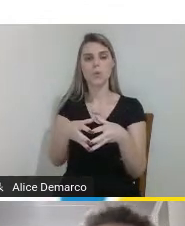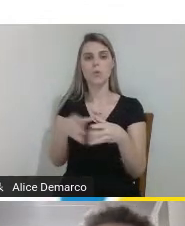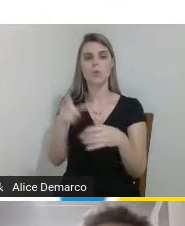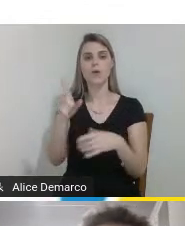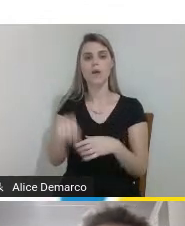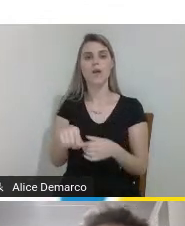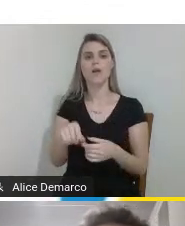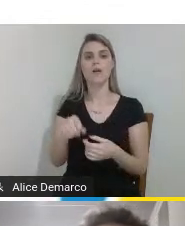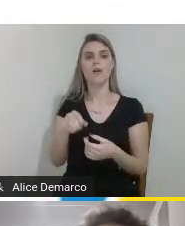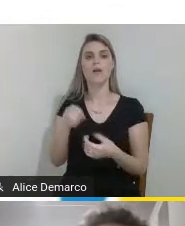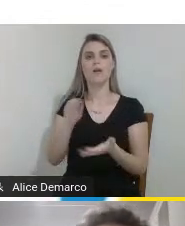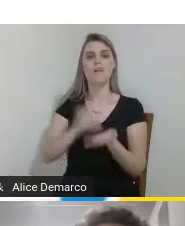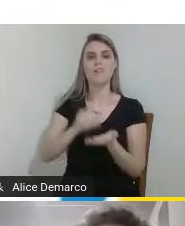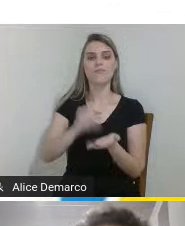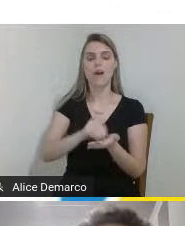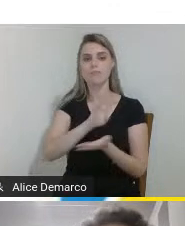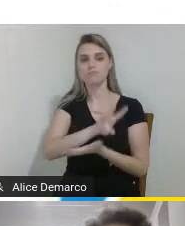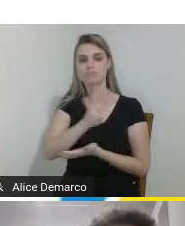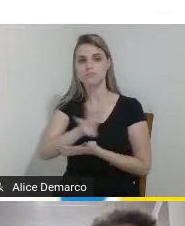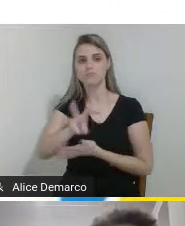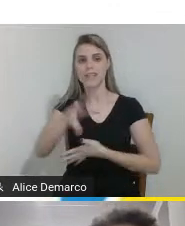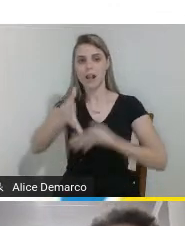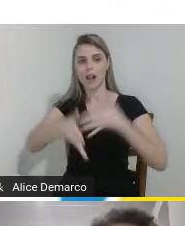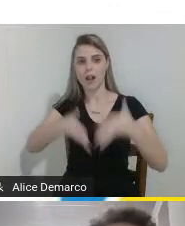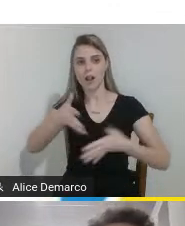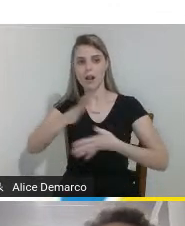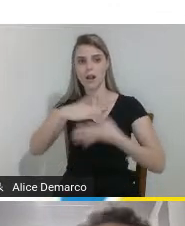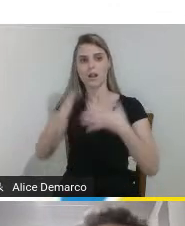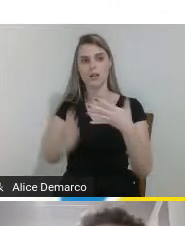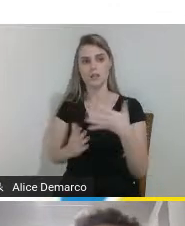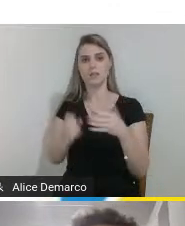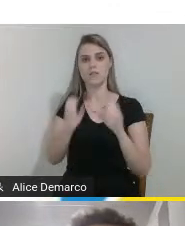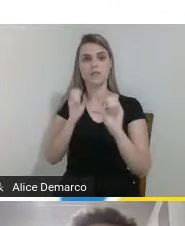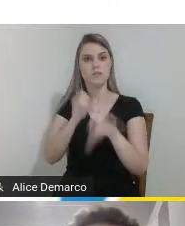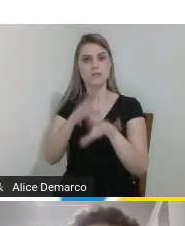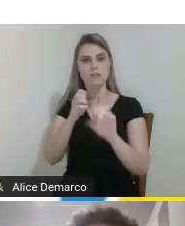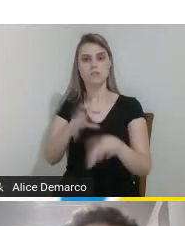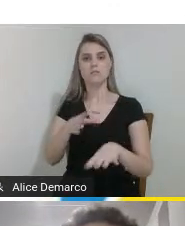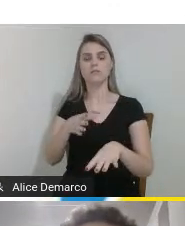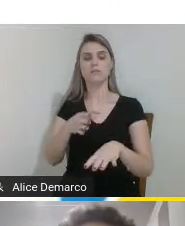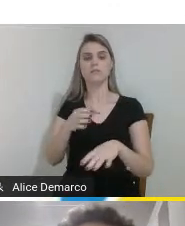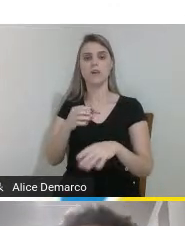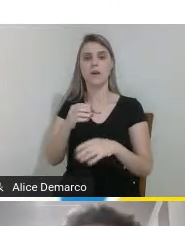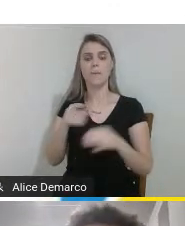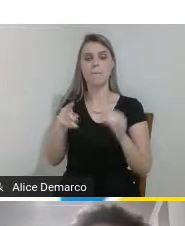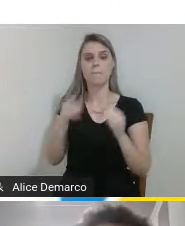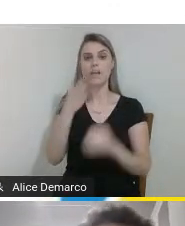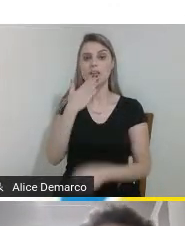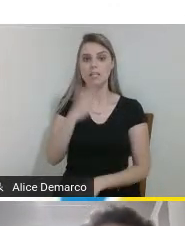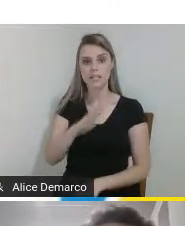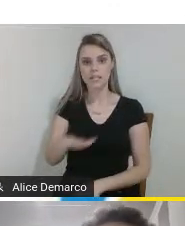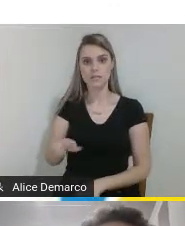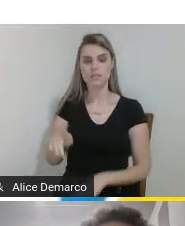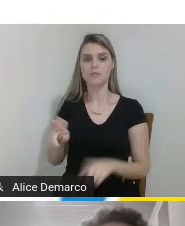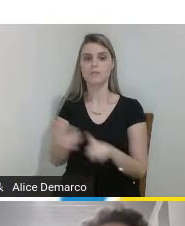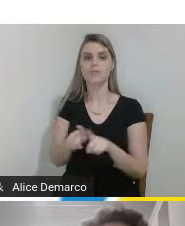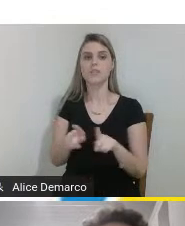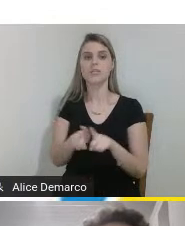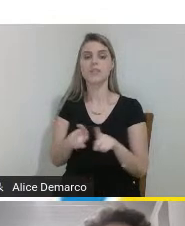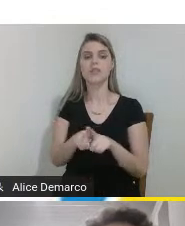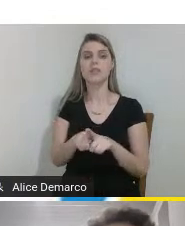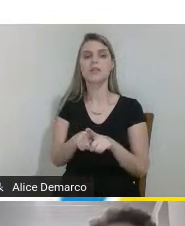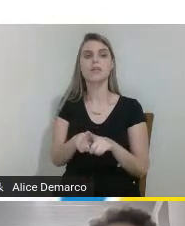em libras que ensinassem essa linguagem voltada para o público infantil e com alguns recursos que